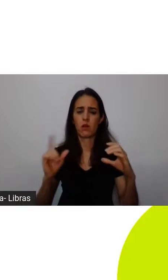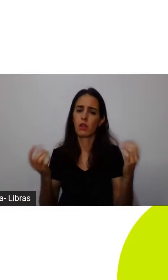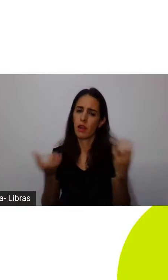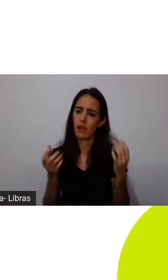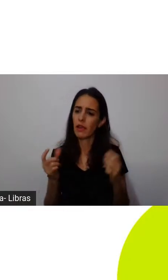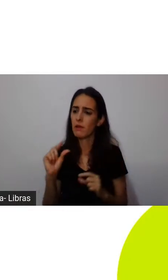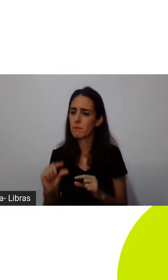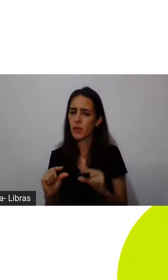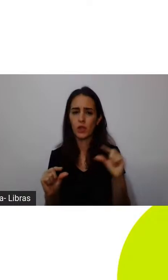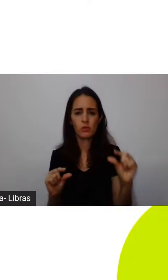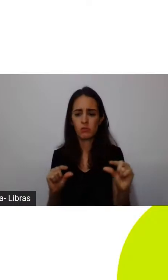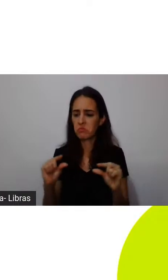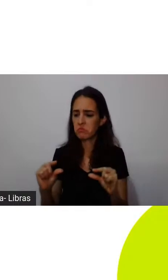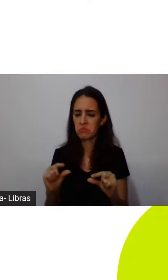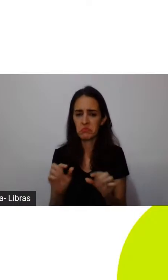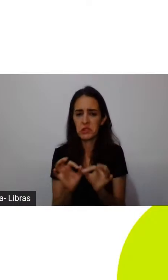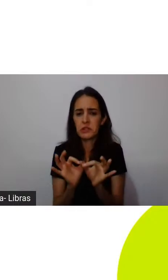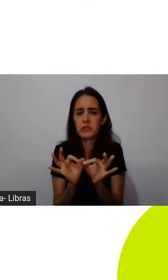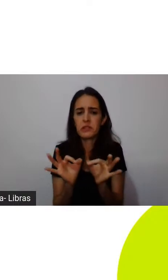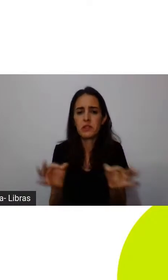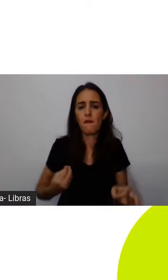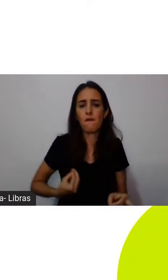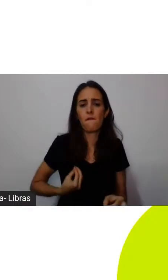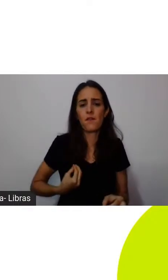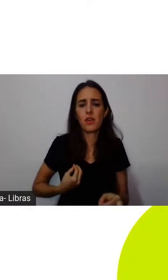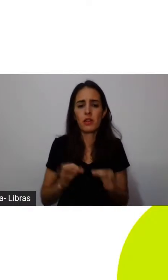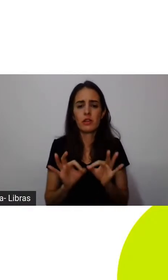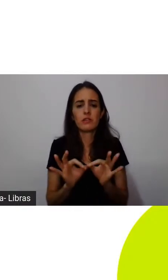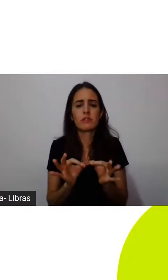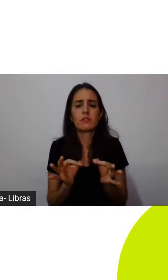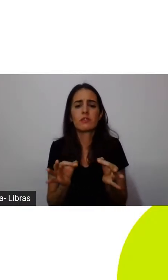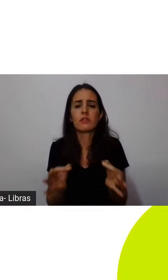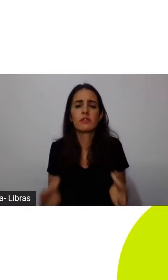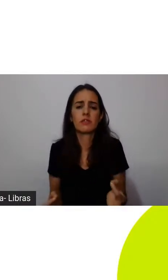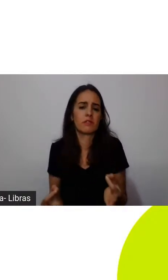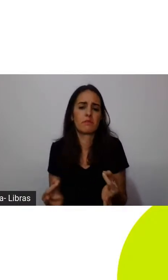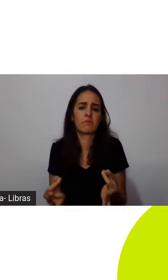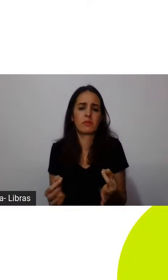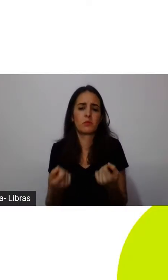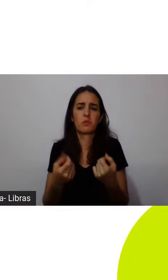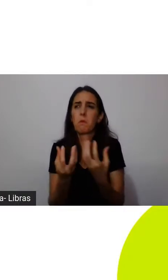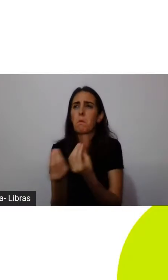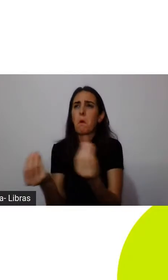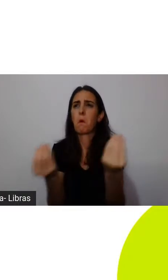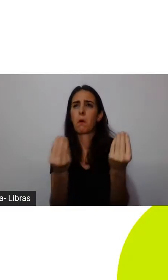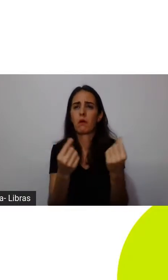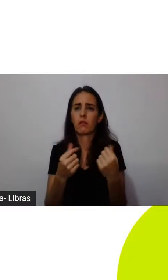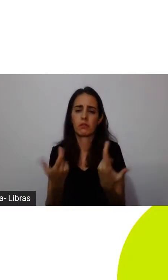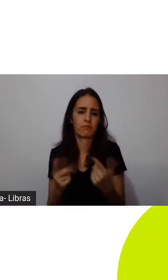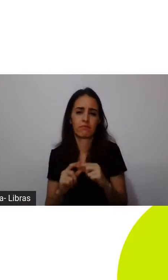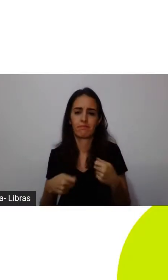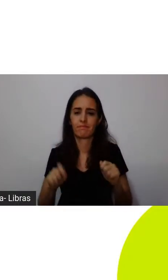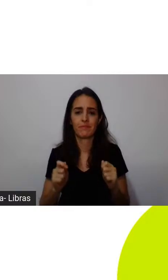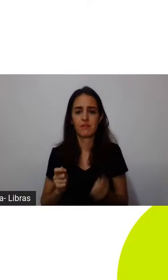que é uma mudança de paradigma do sucesso. A gente deixa de acreditar que o consumismo vai preencher uma